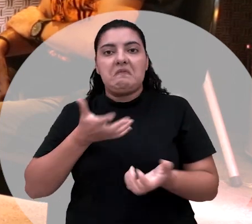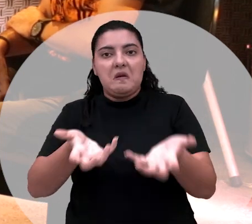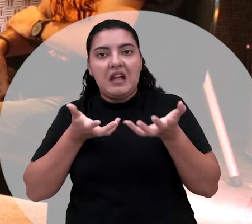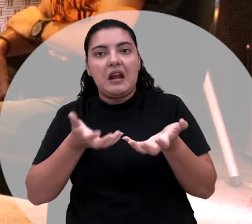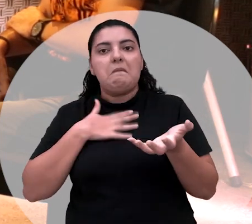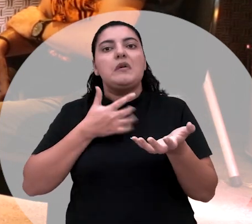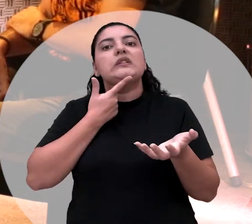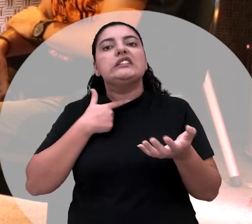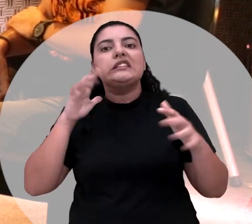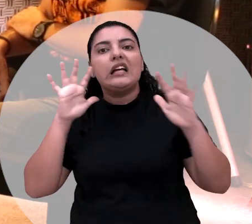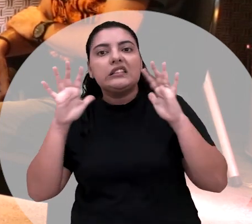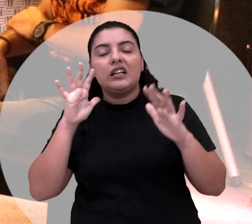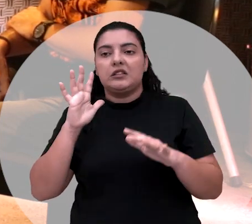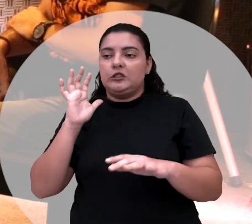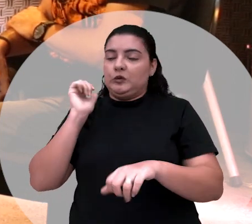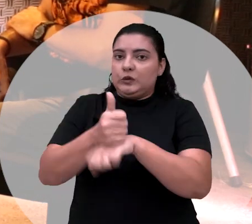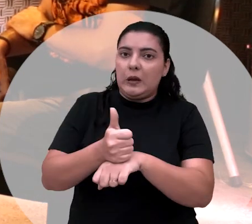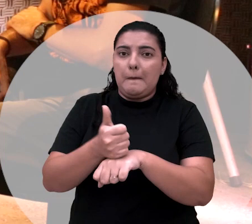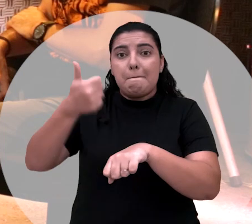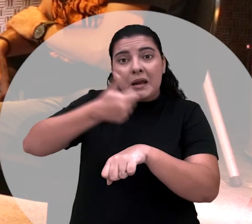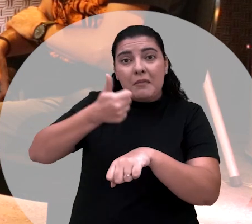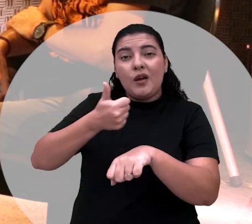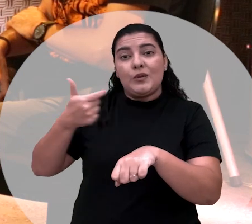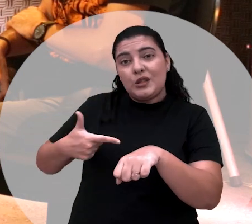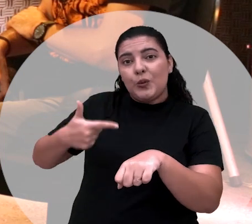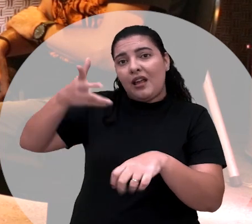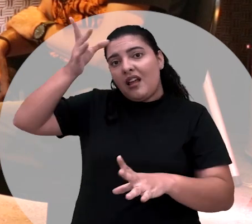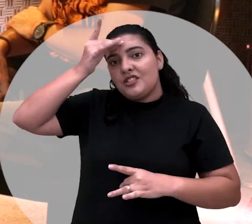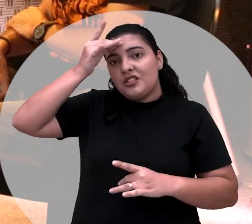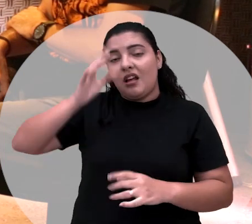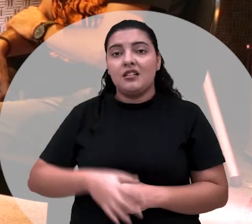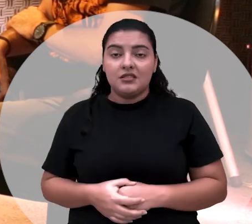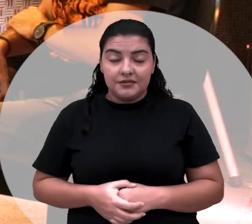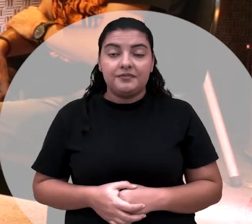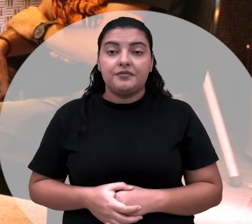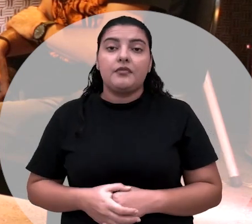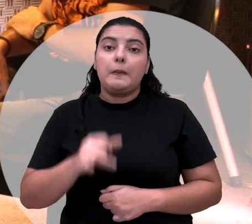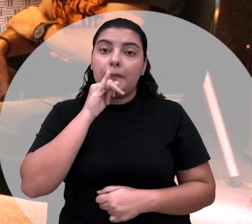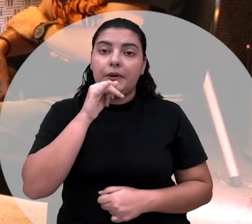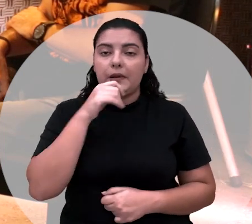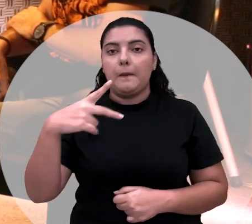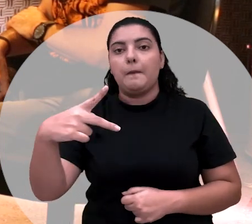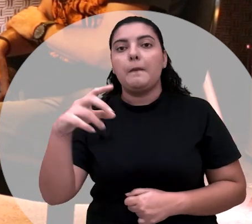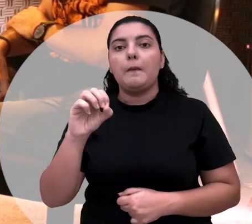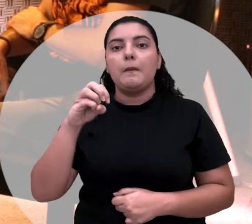desejo dele. E o que acontece? Você vê as entidades pombageiras com